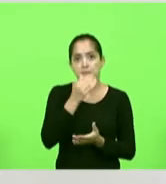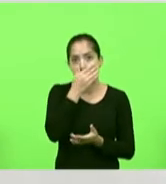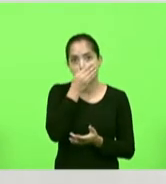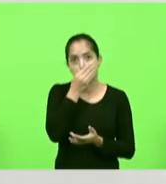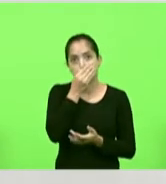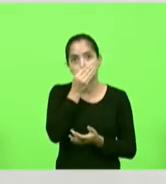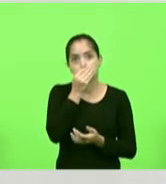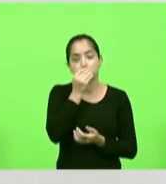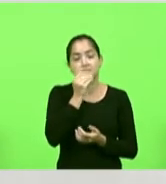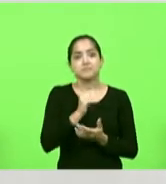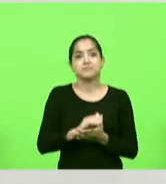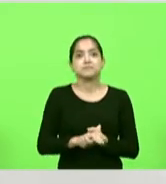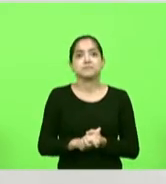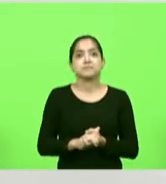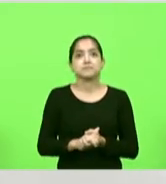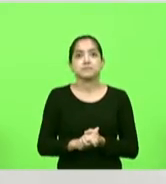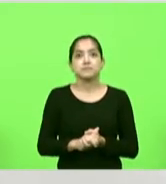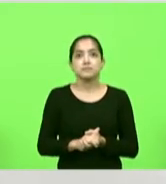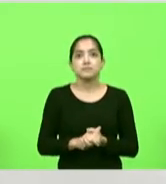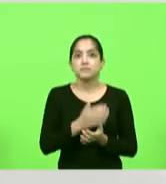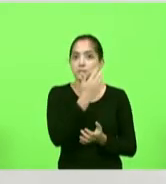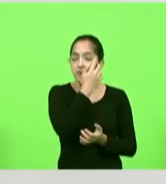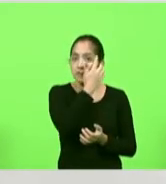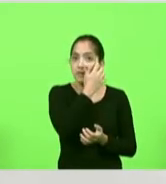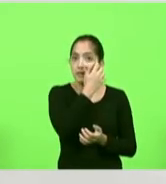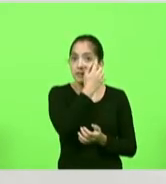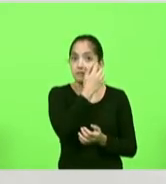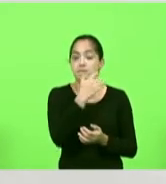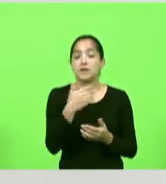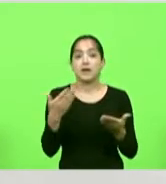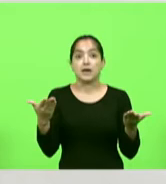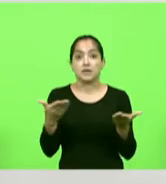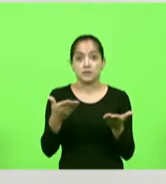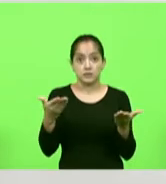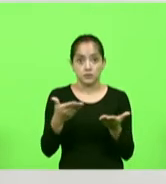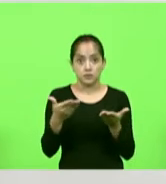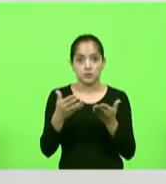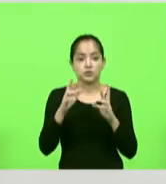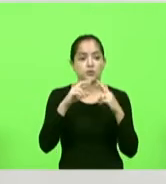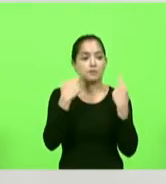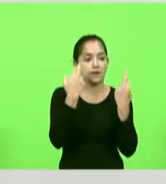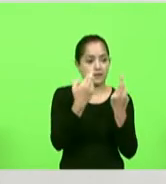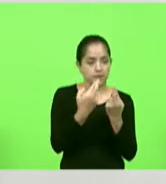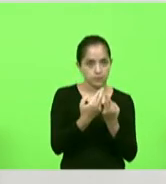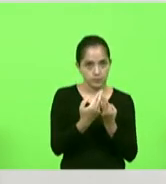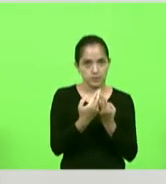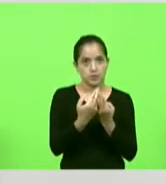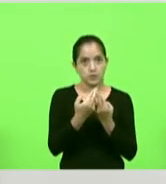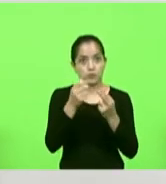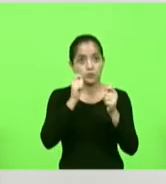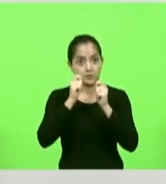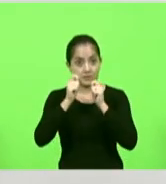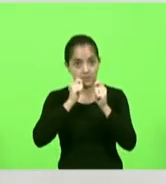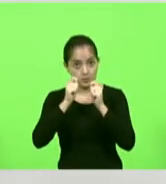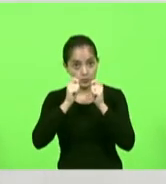Na verdade, depois de uma reunião hoje aqui com a assessoria jurídica da Casa,